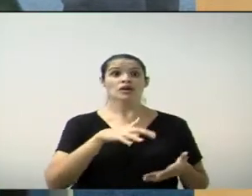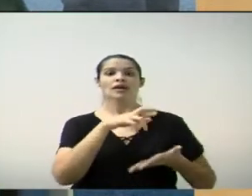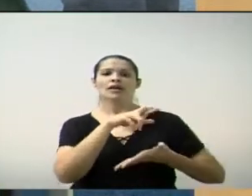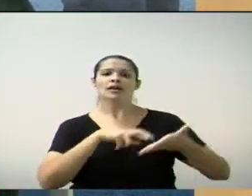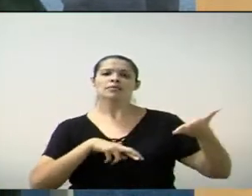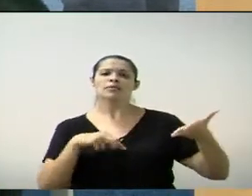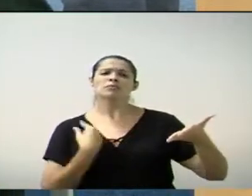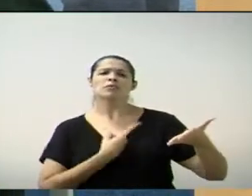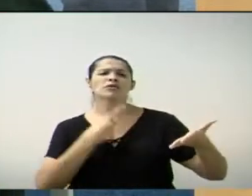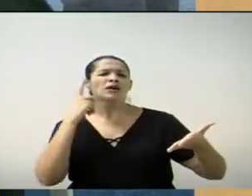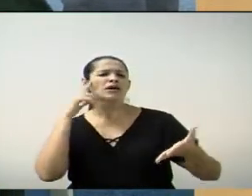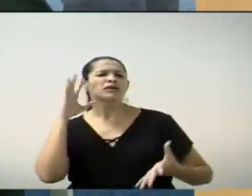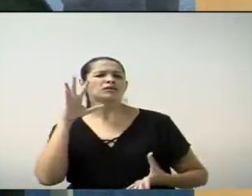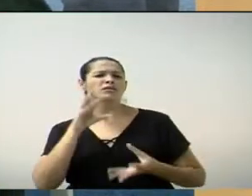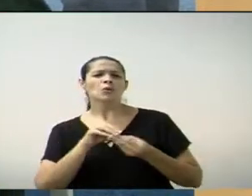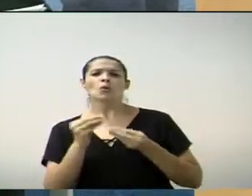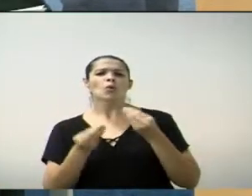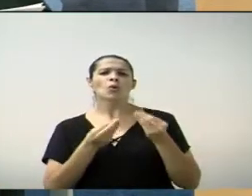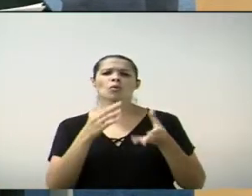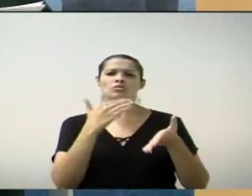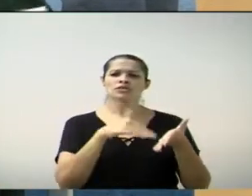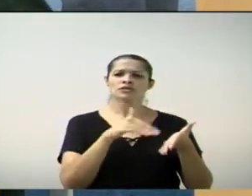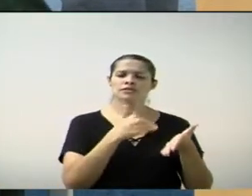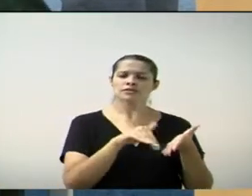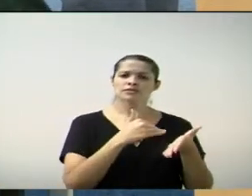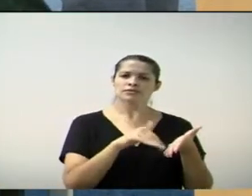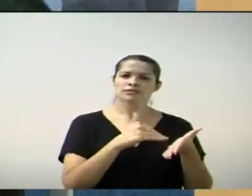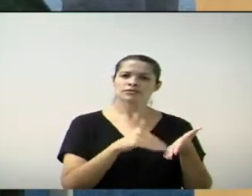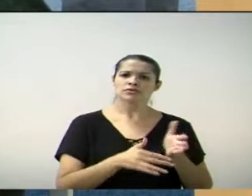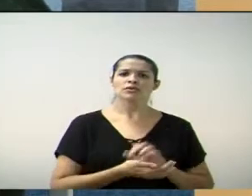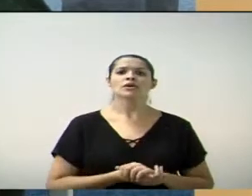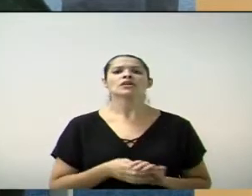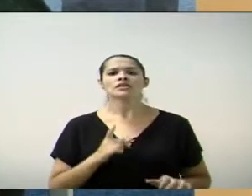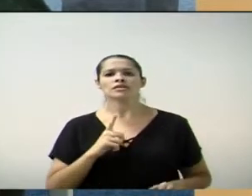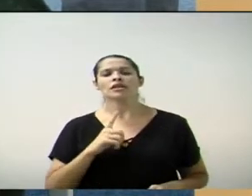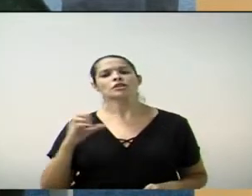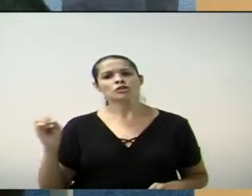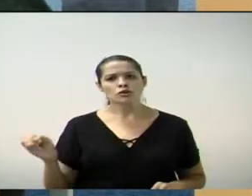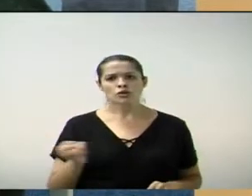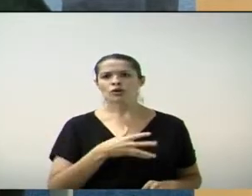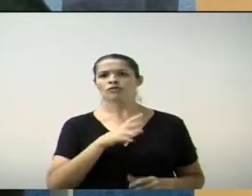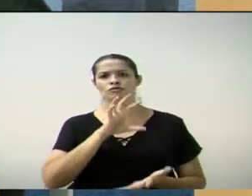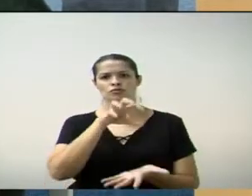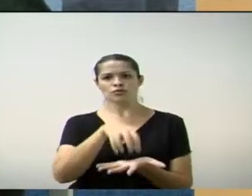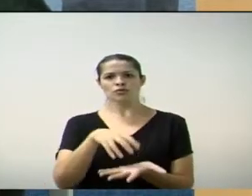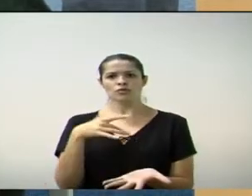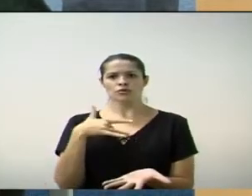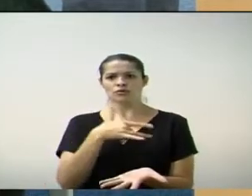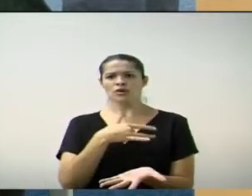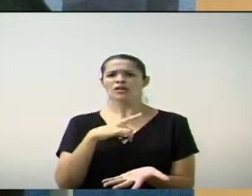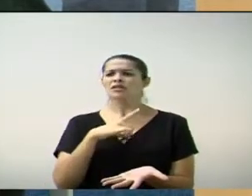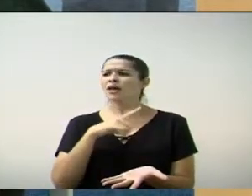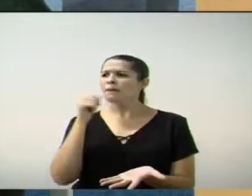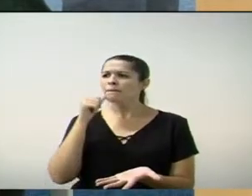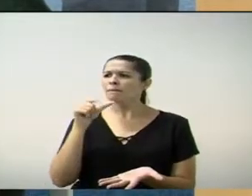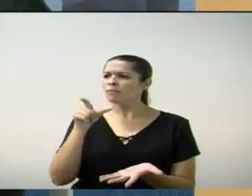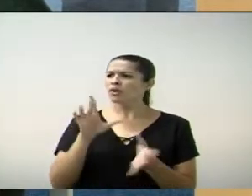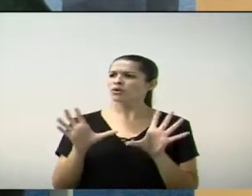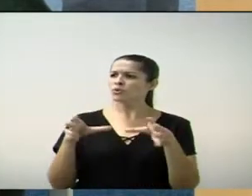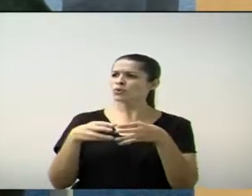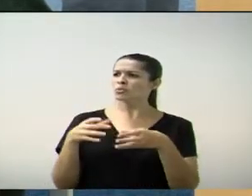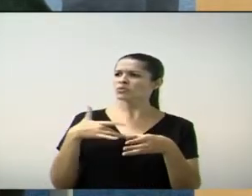ter uma noção. Comentei com o secretário aqui que tem essa nova UBS no Planalto. Estou vendo aqui uma conselheira da Saúde também